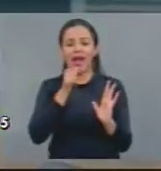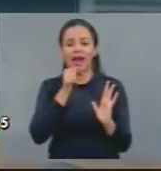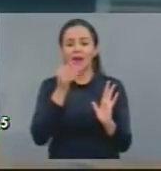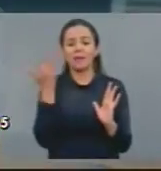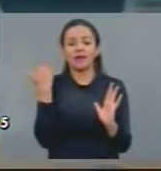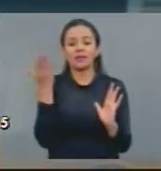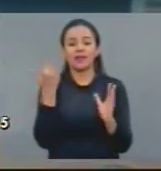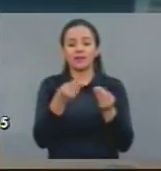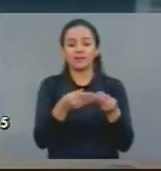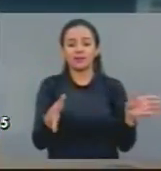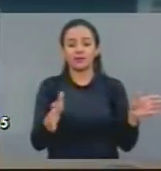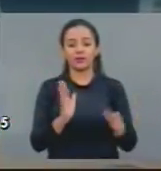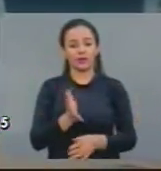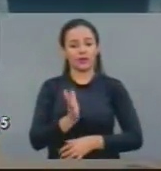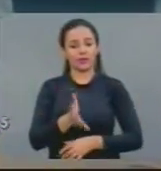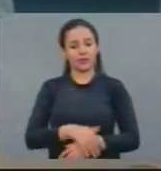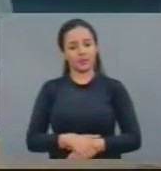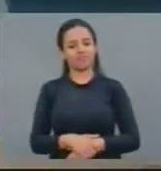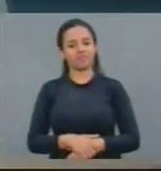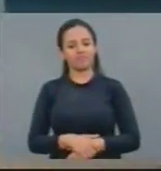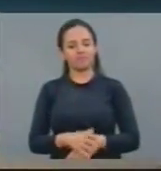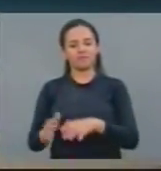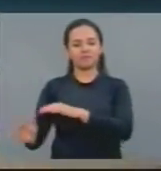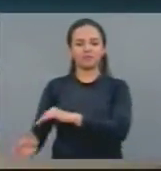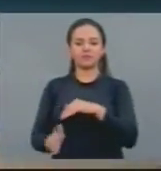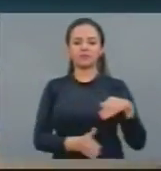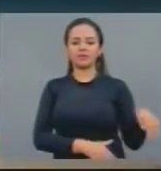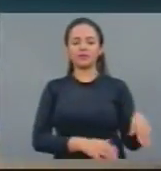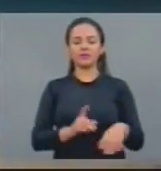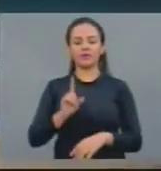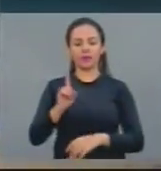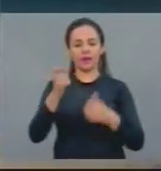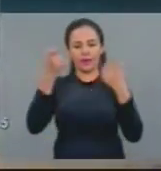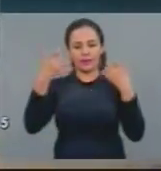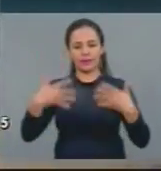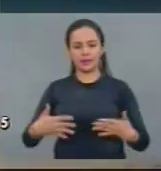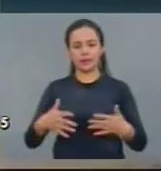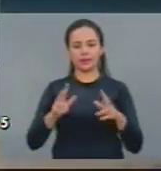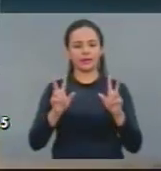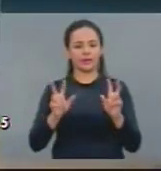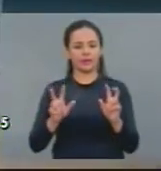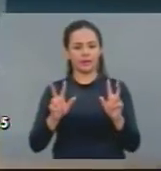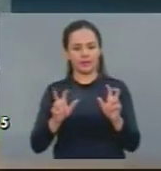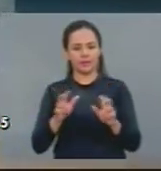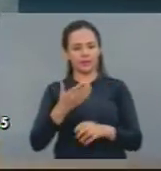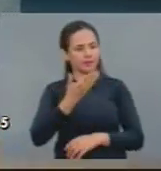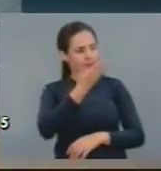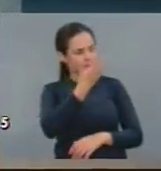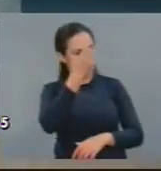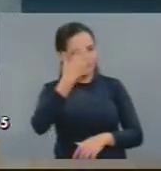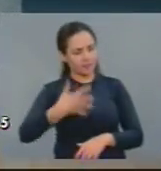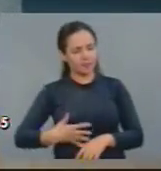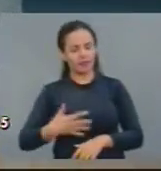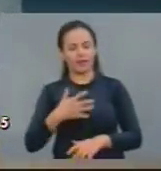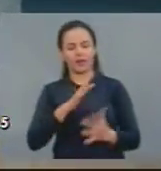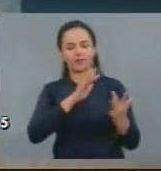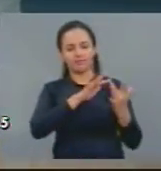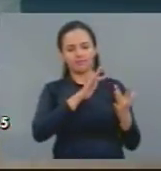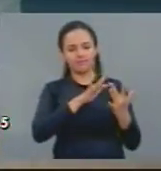faz sentido. Ele é muito claro com relação à situação que nós